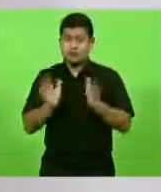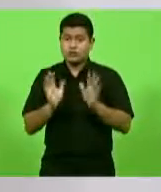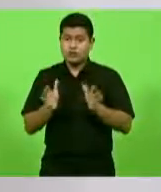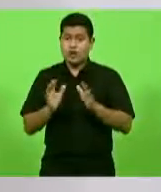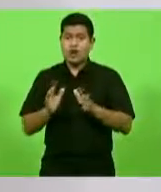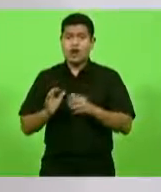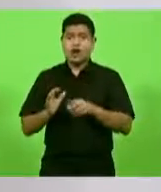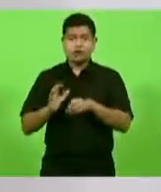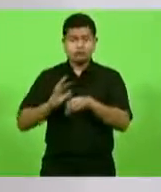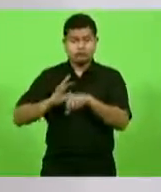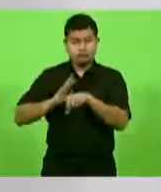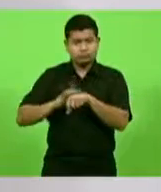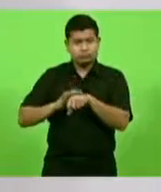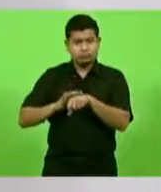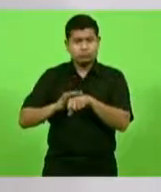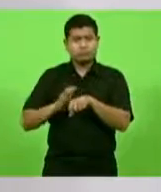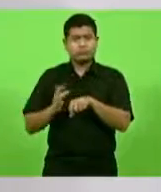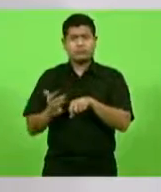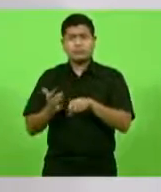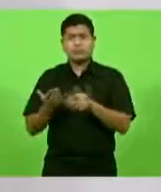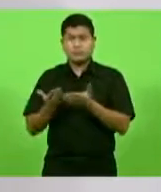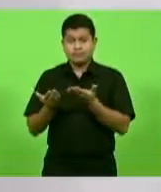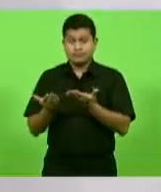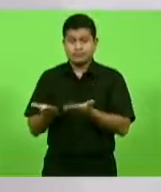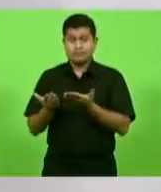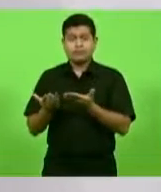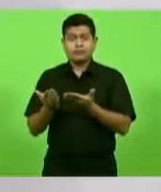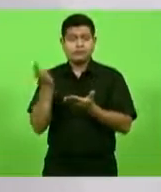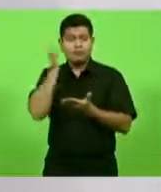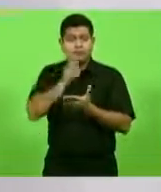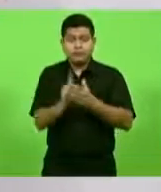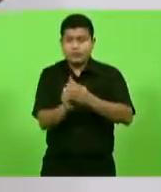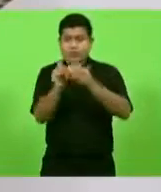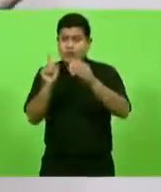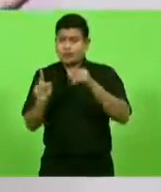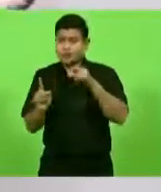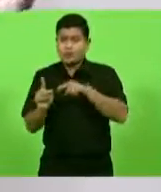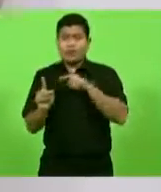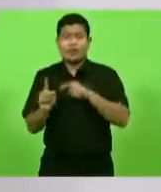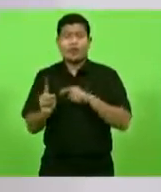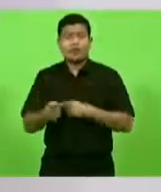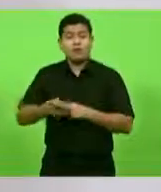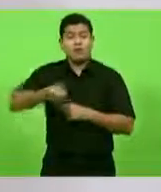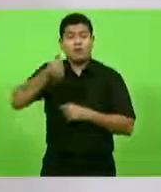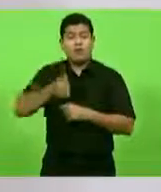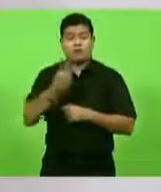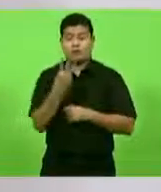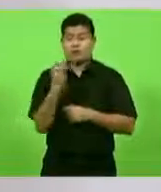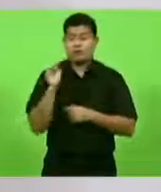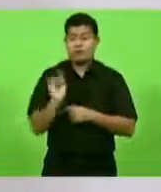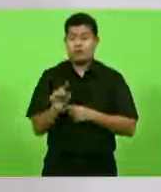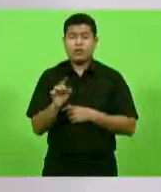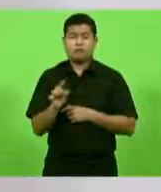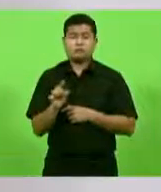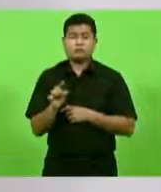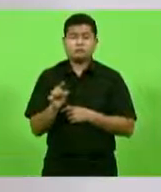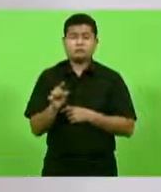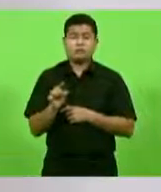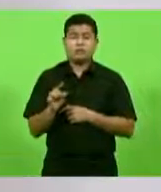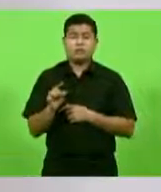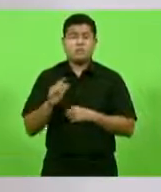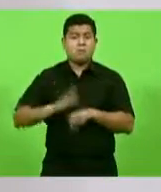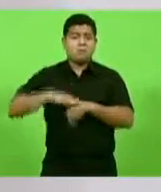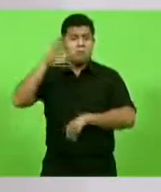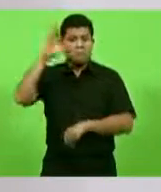atingida, essas pessoas eram isoladas e de quase 3 mil casos, ou mais de 3